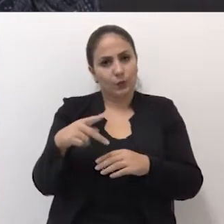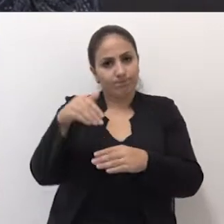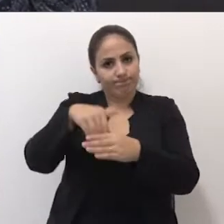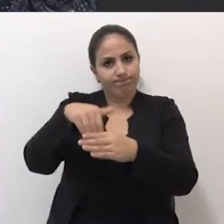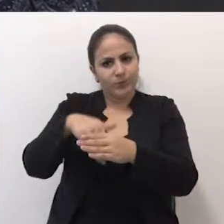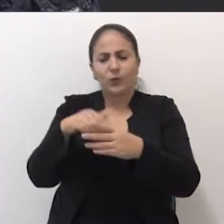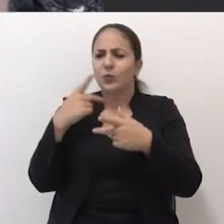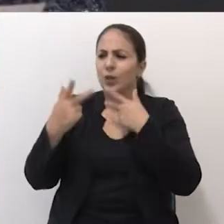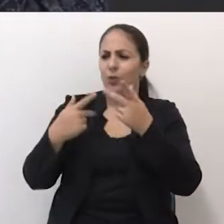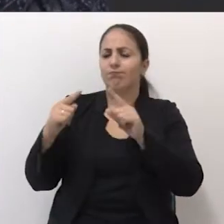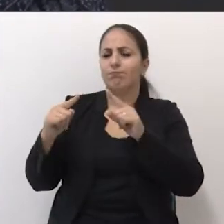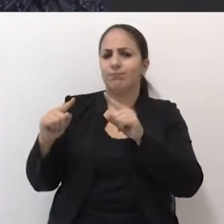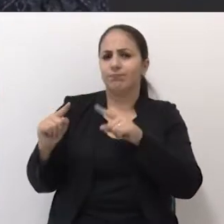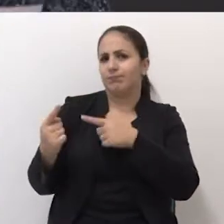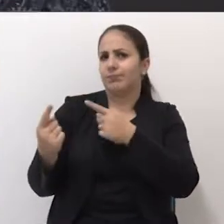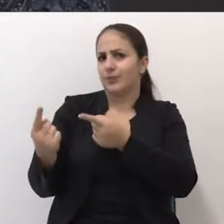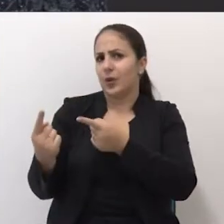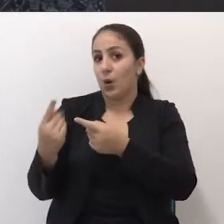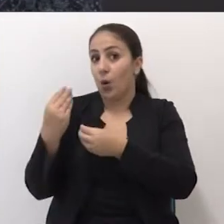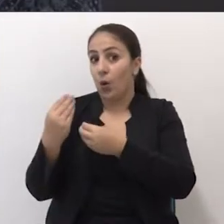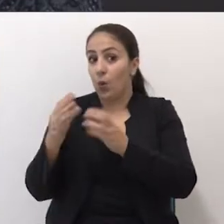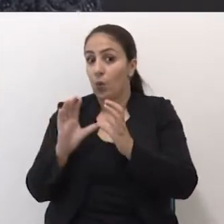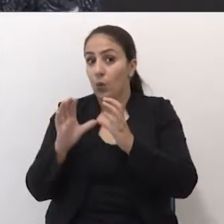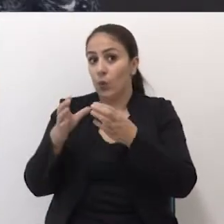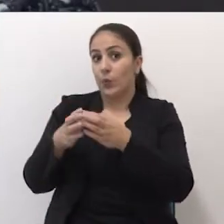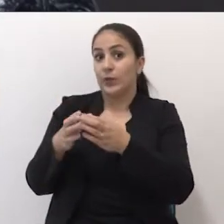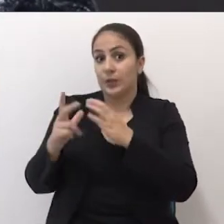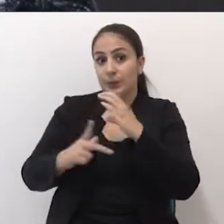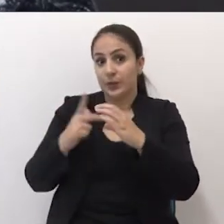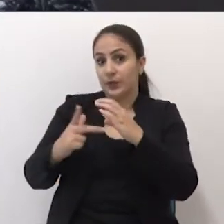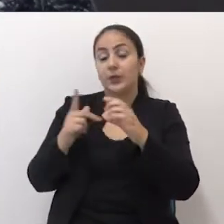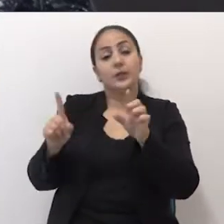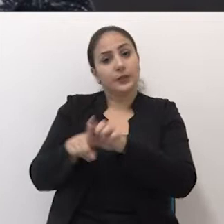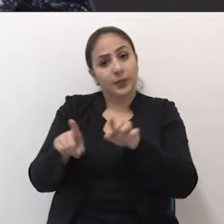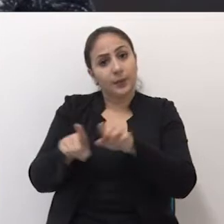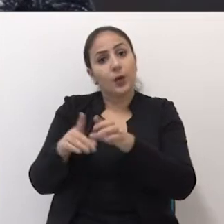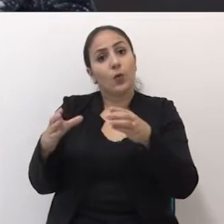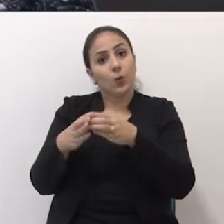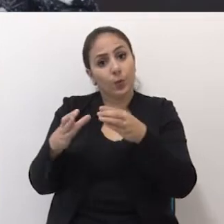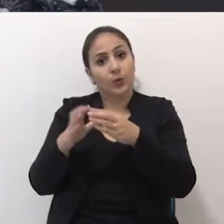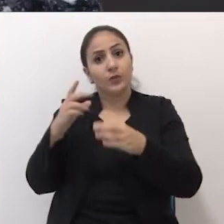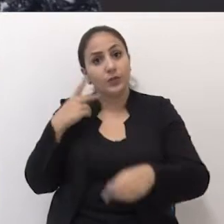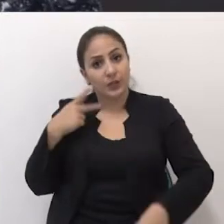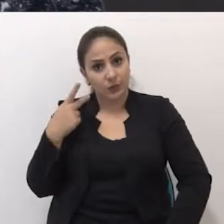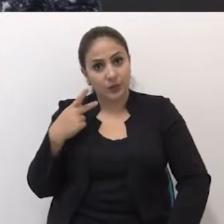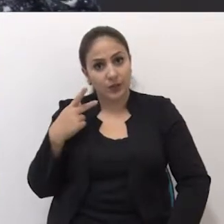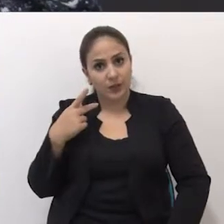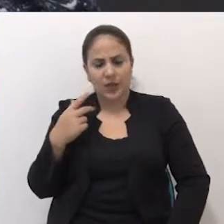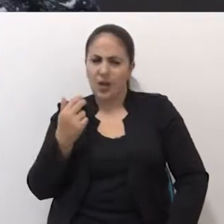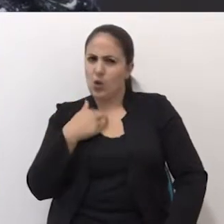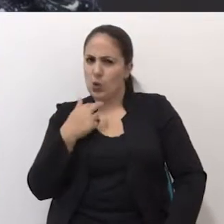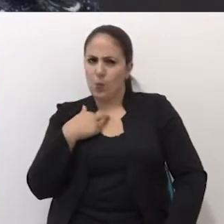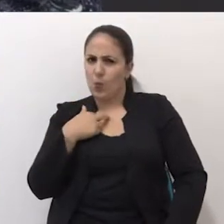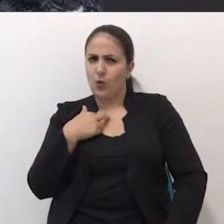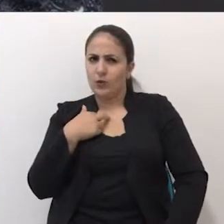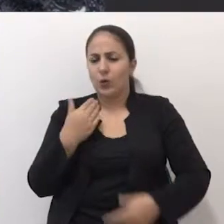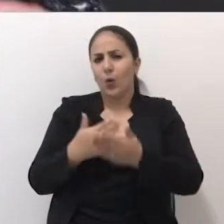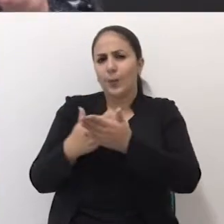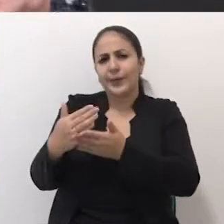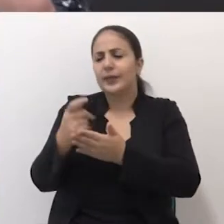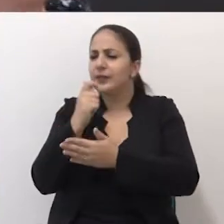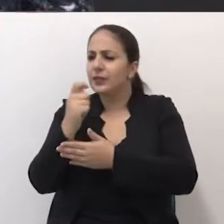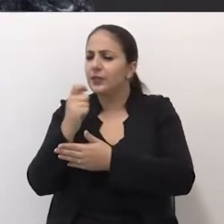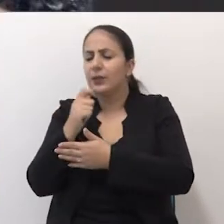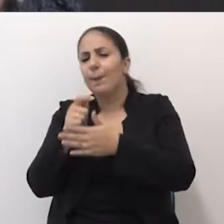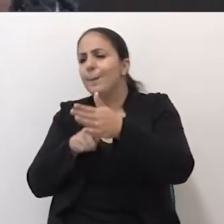desafio, então, comandar a equipe do Legislativo e também o grupo de vereadores. Eu não posso iniciar a entrevista, então,